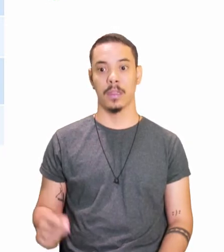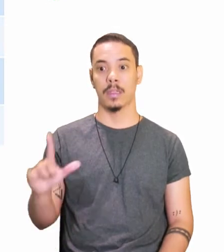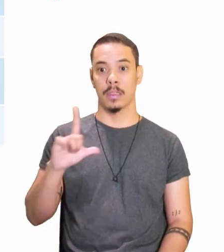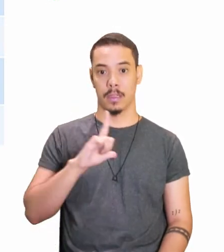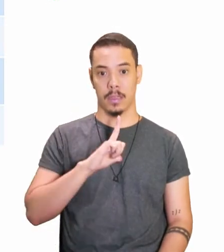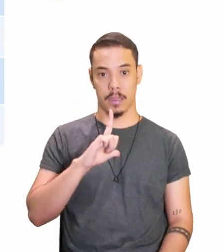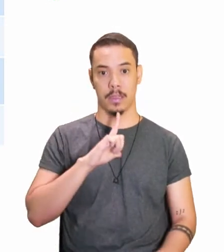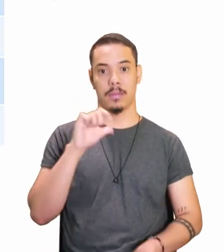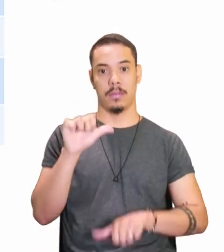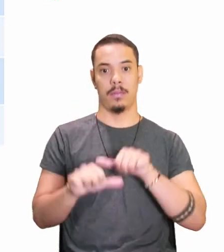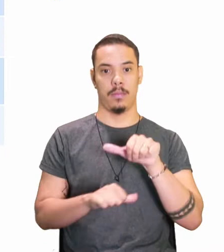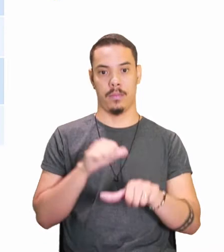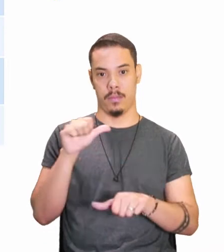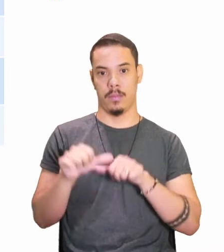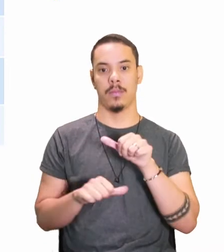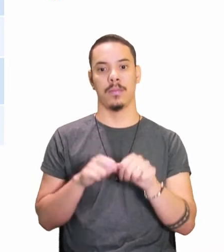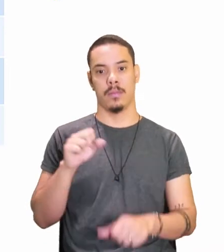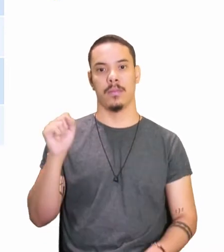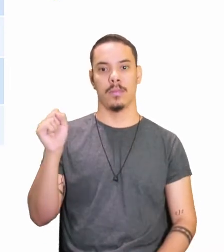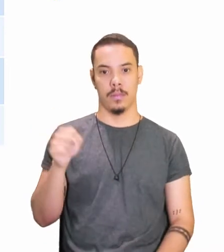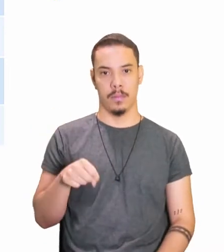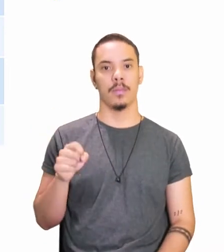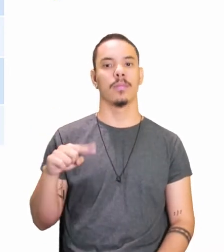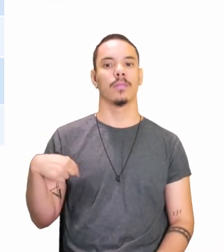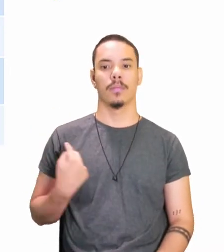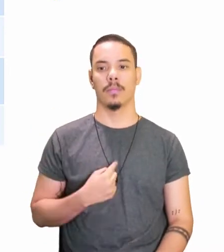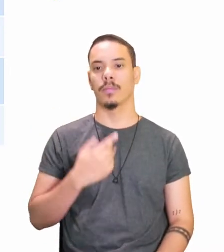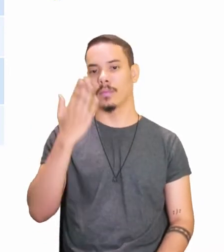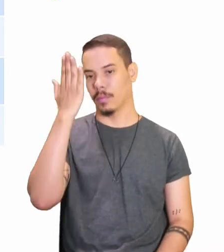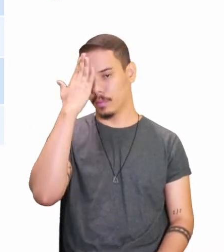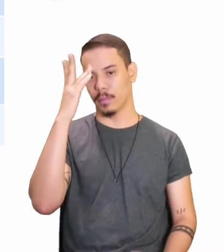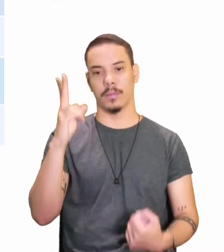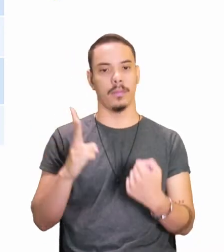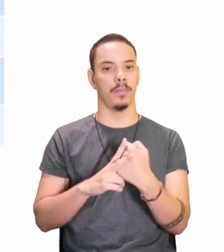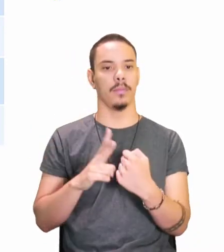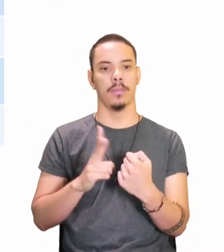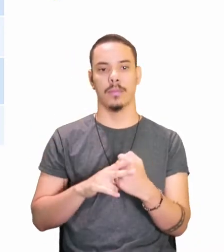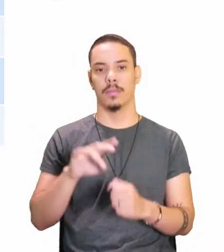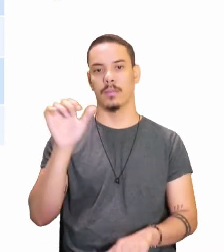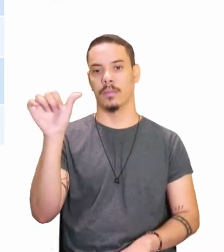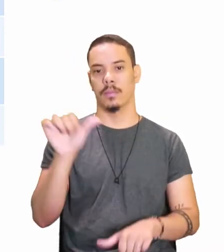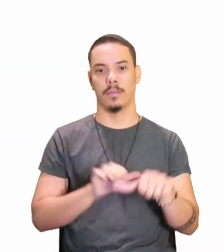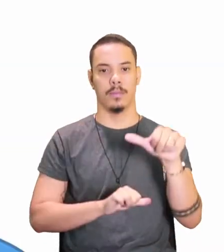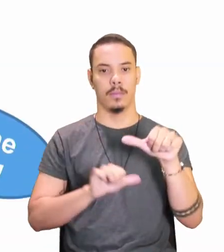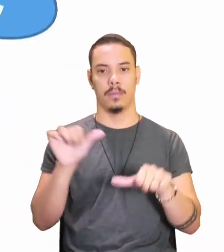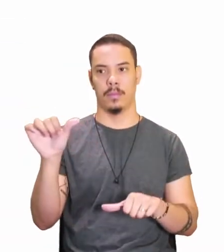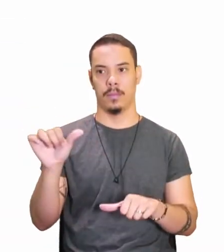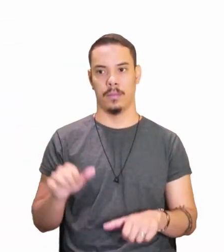sofreu alteração, já sabe, que é verbo irregular.